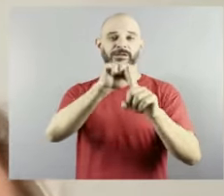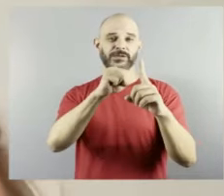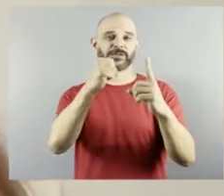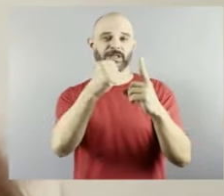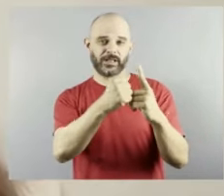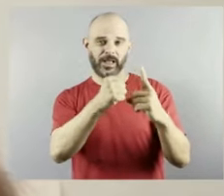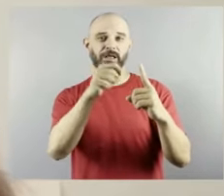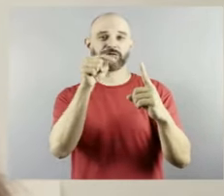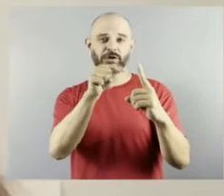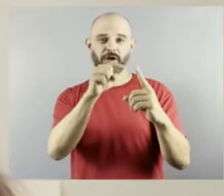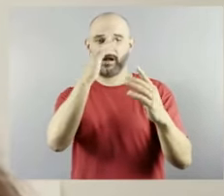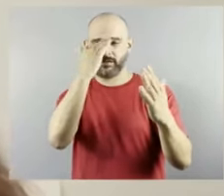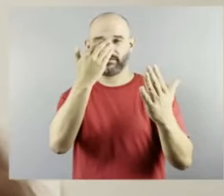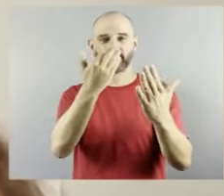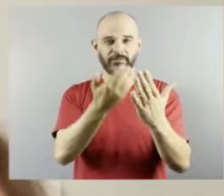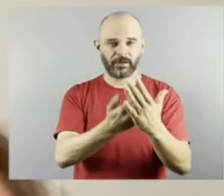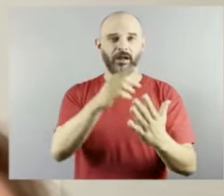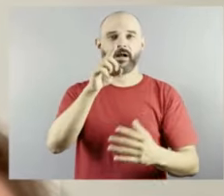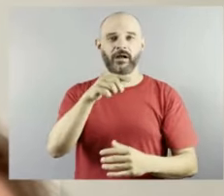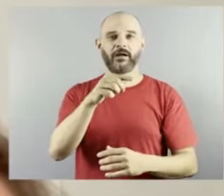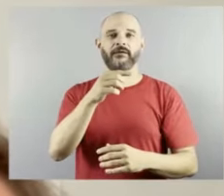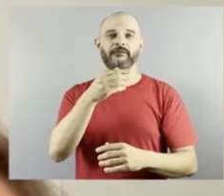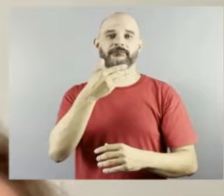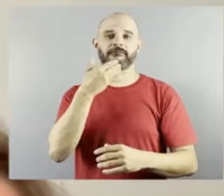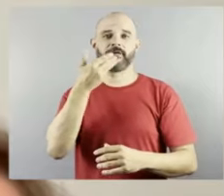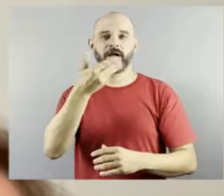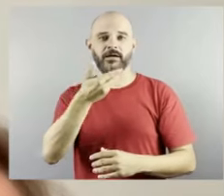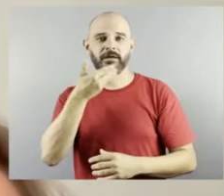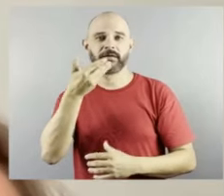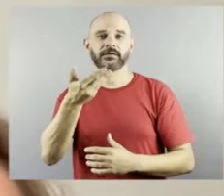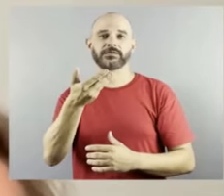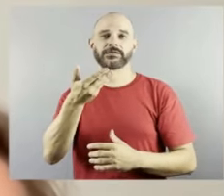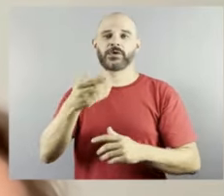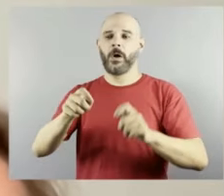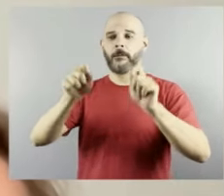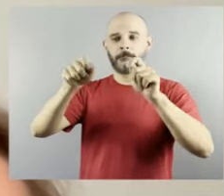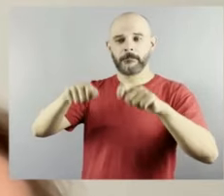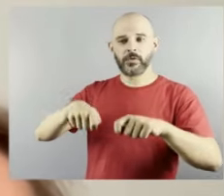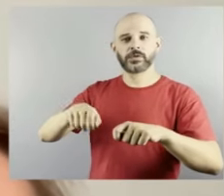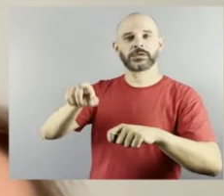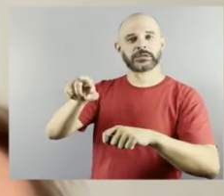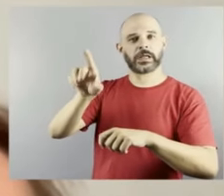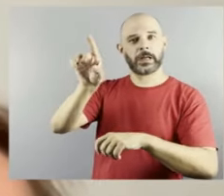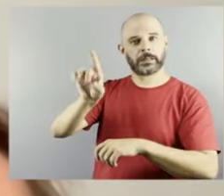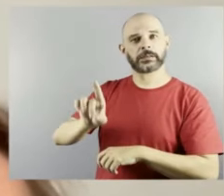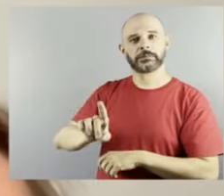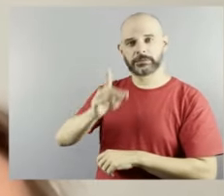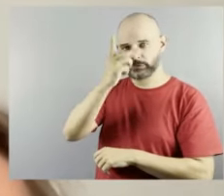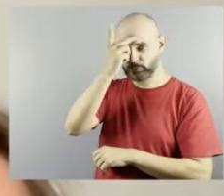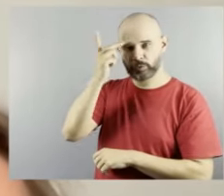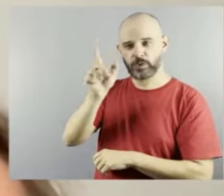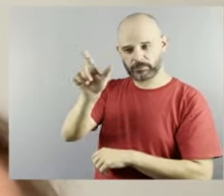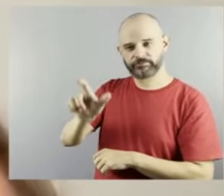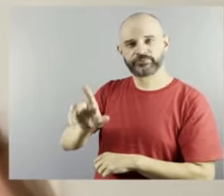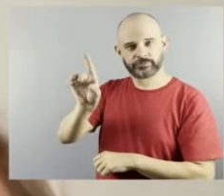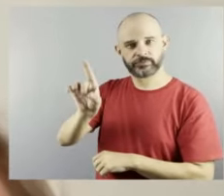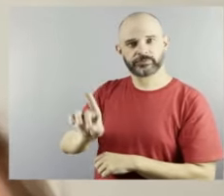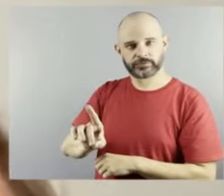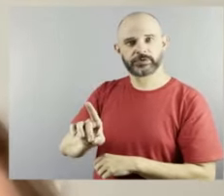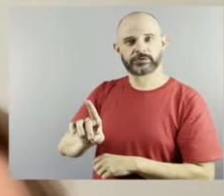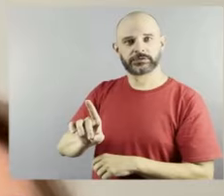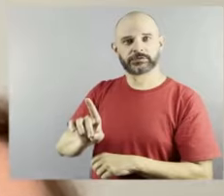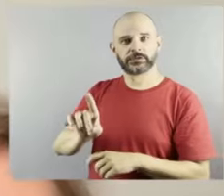nas potencialidades de uma pessoa com deficiência, na... digamos, na...